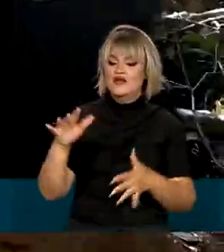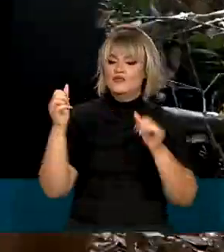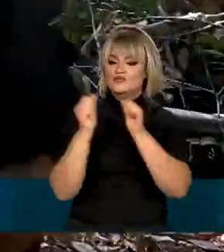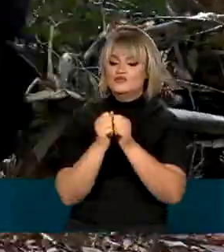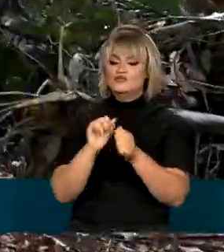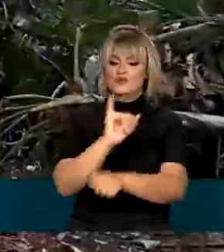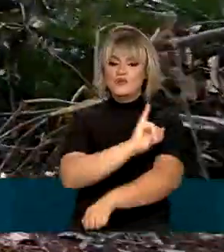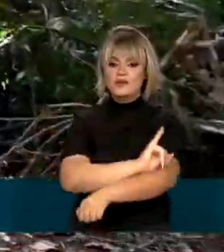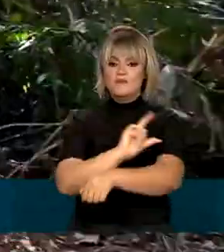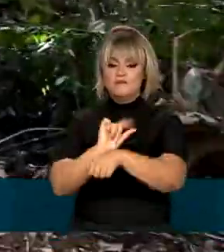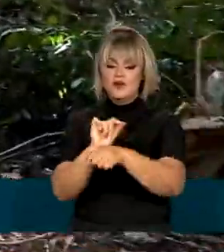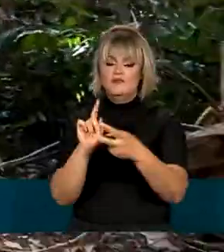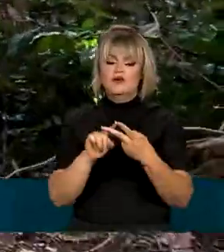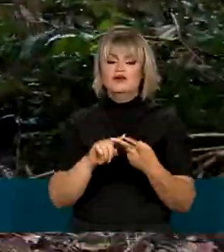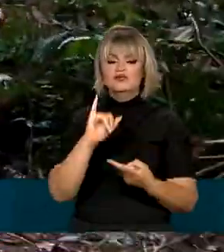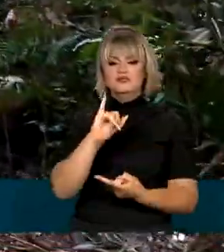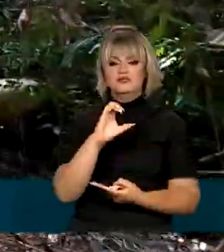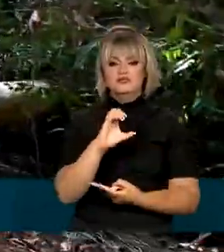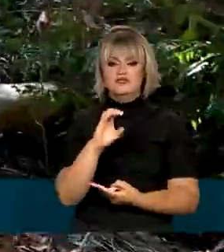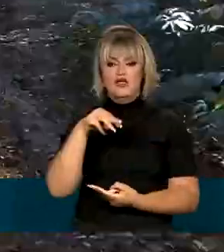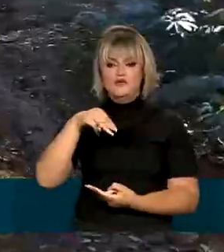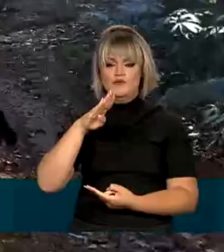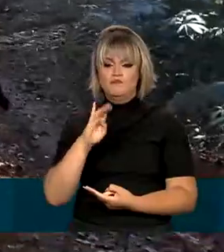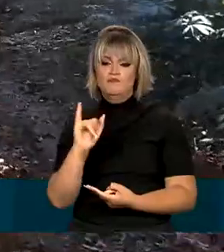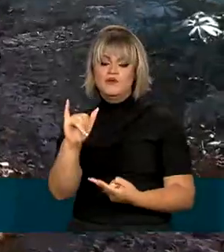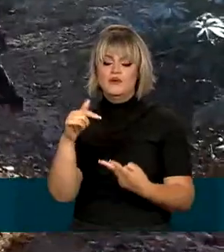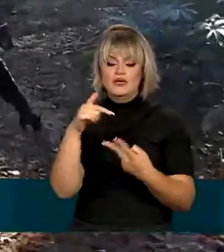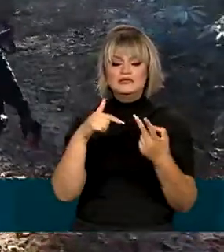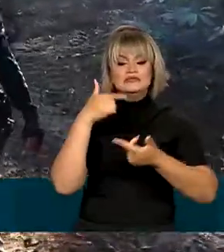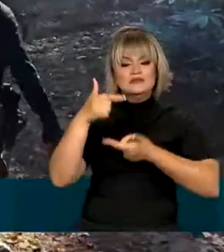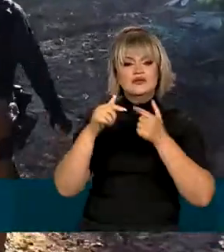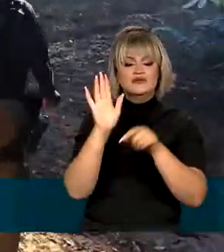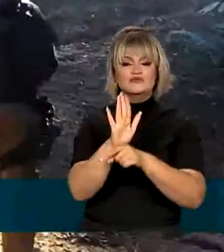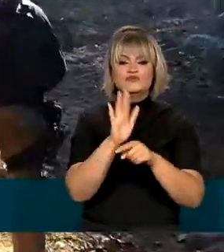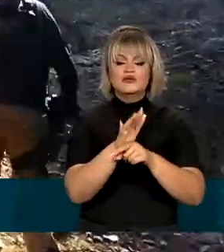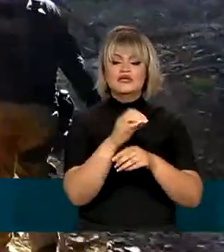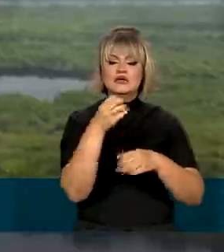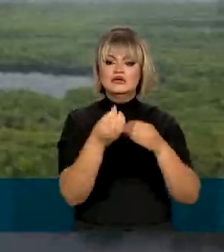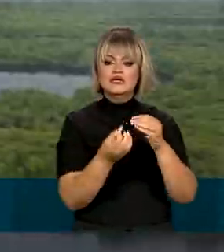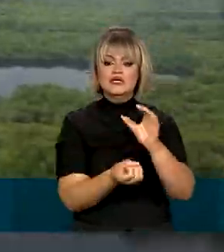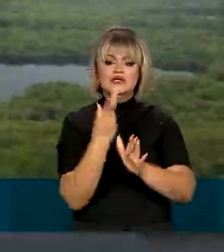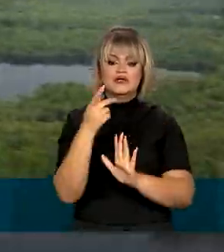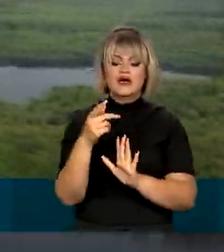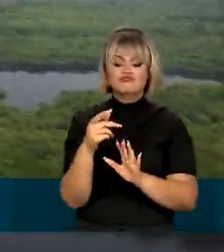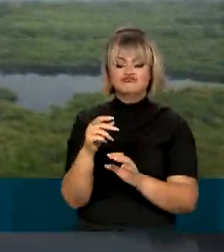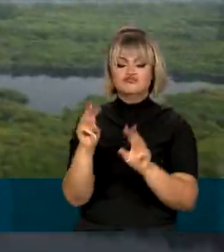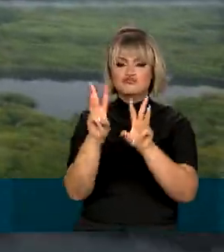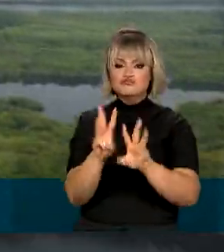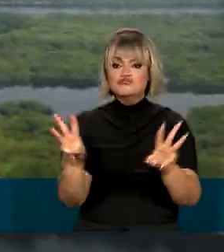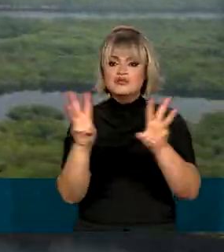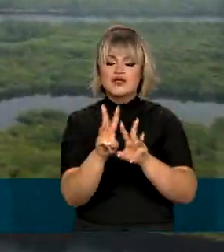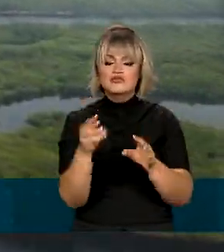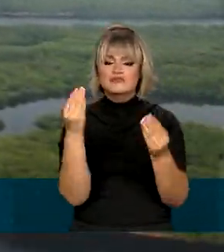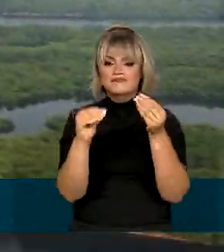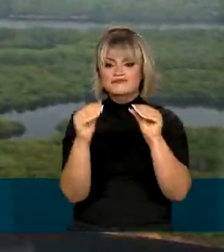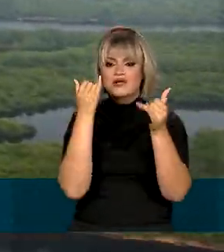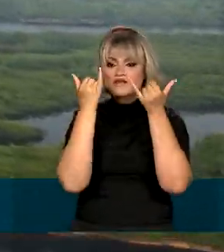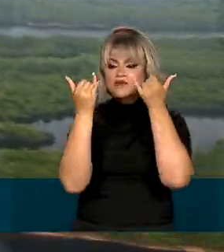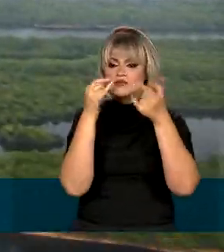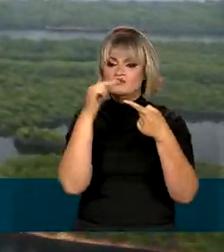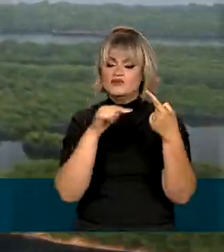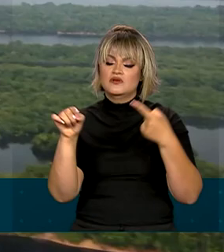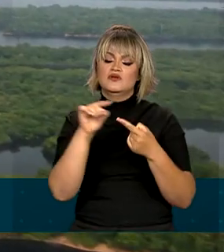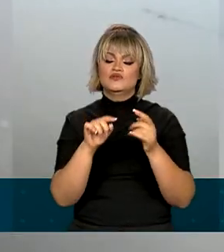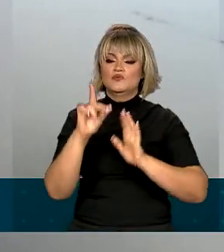lado do Ibama e ICMBio, tem trabalhado no desenvolvimento de um portal que reúna dados atualizados sobre